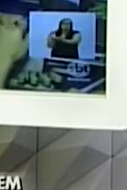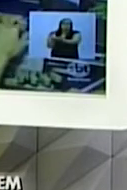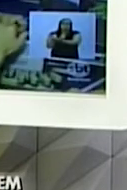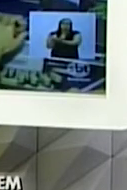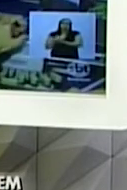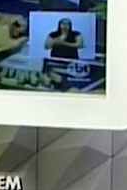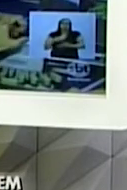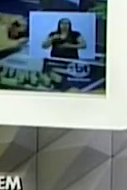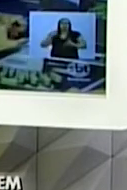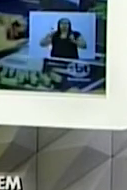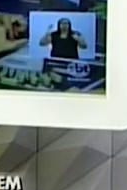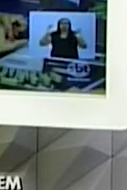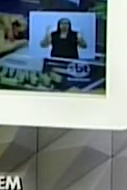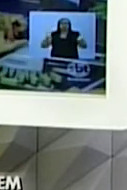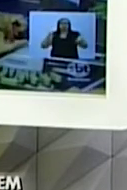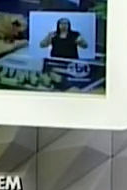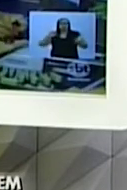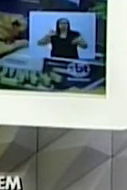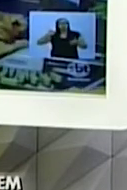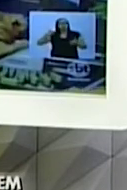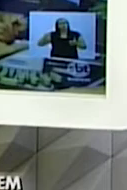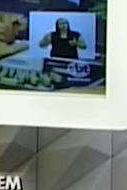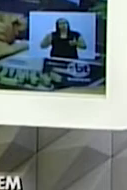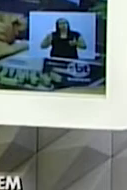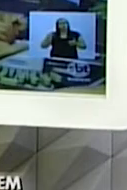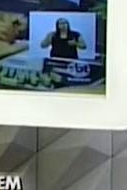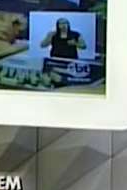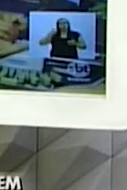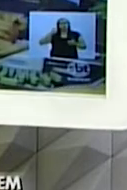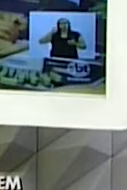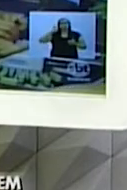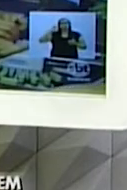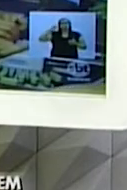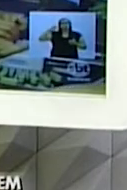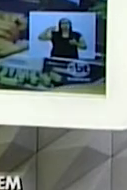a prova viva de que os sonhos não têm limites.